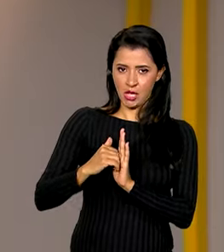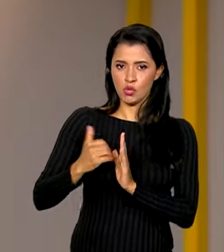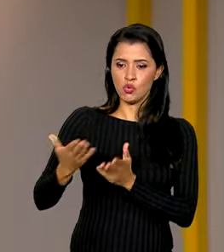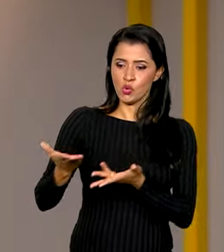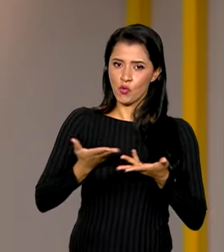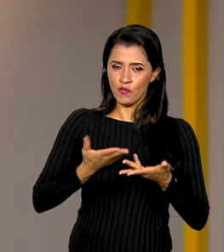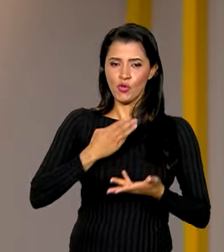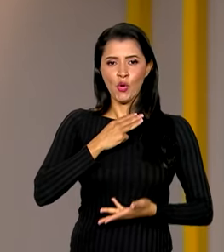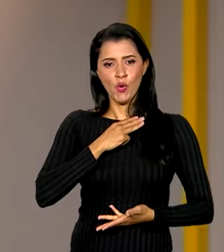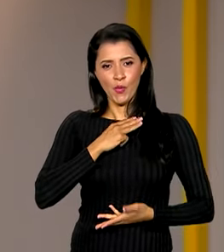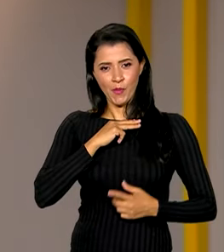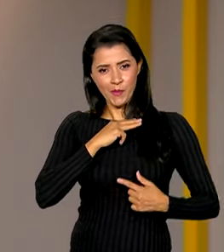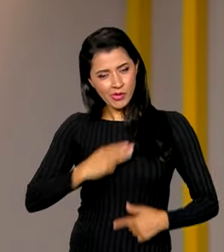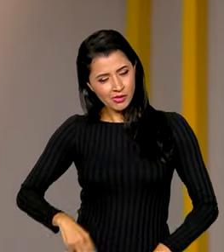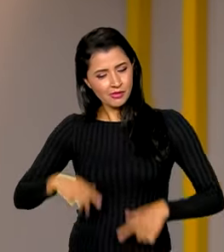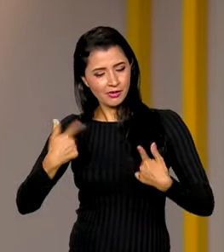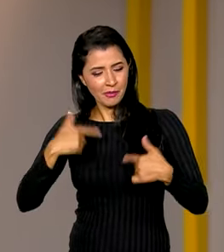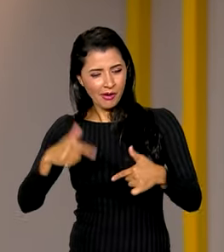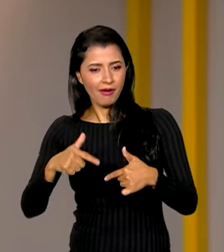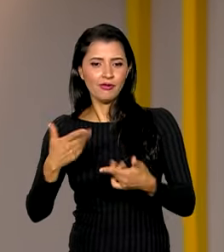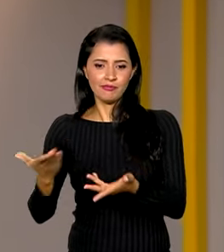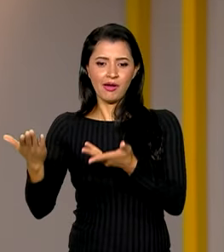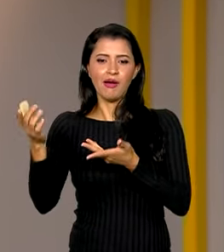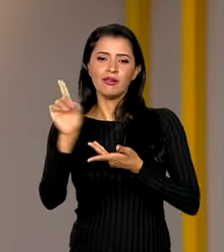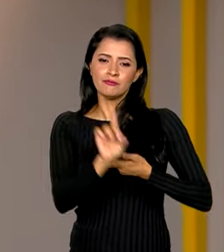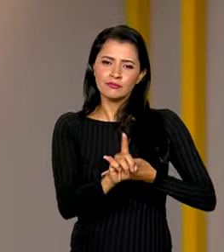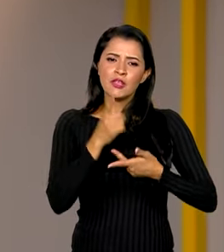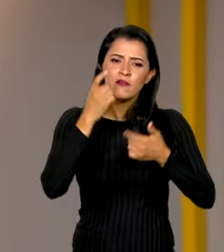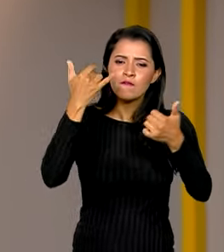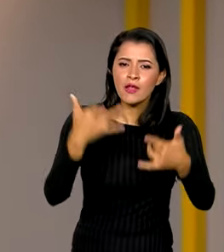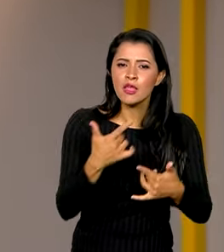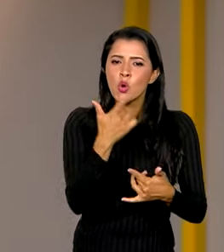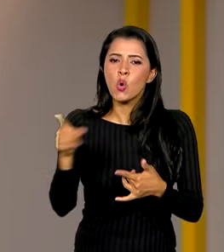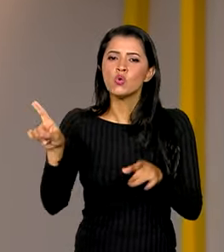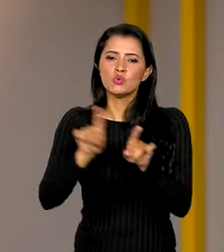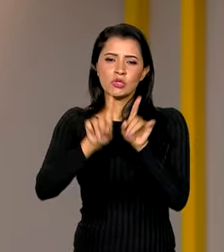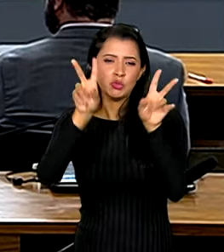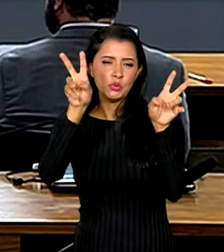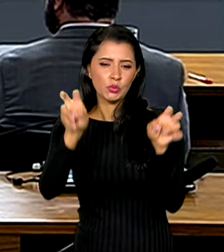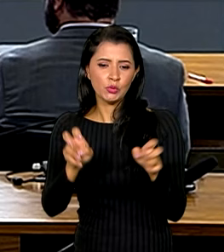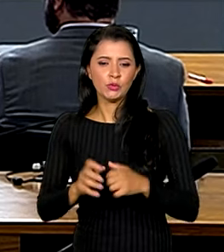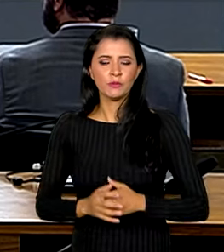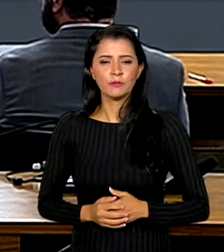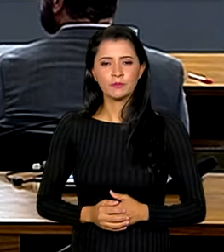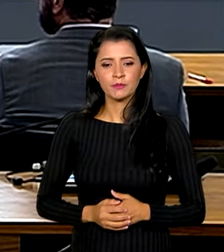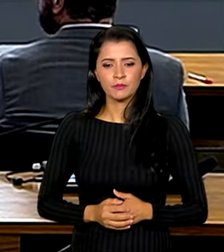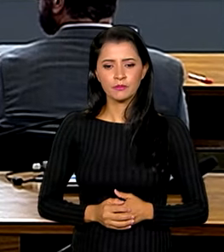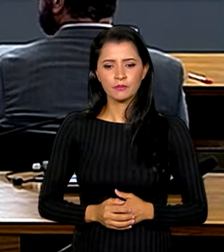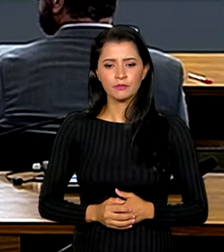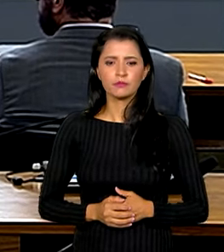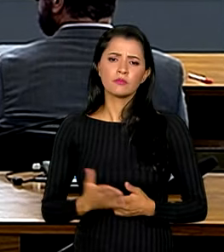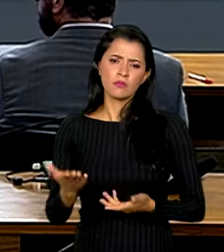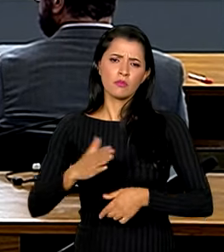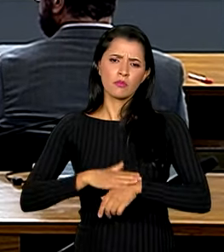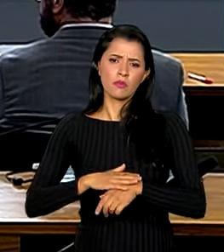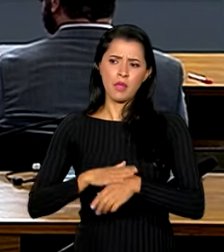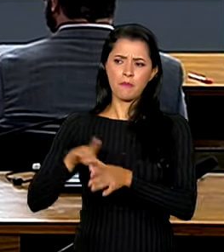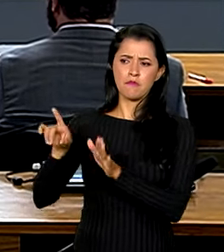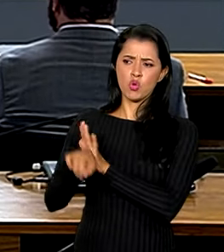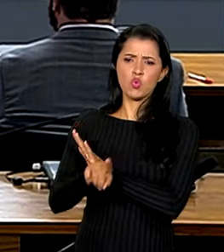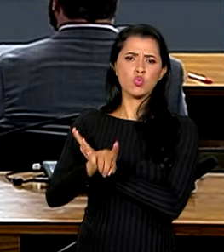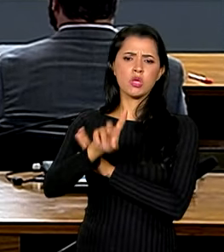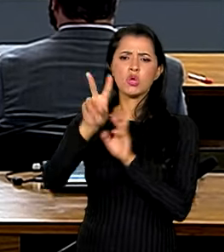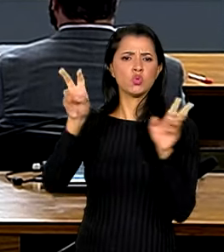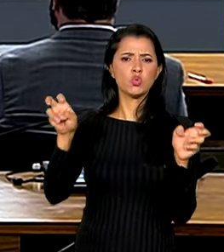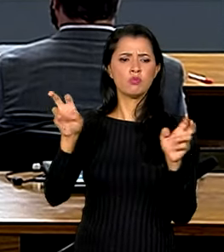ministro do Trabalho e Emprego, Luiz Marinho, para falar sobre este e outros assuntos. Ao ser perguntado